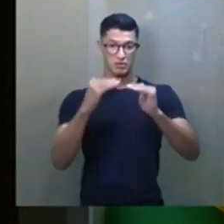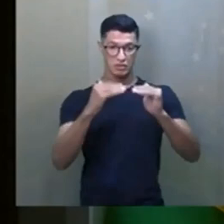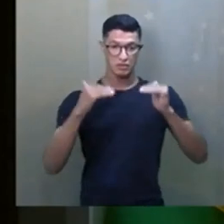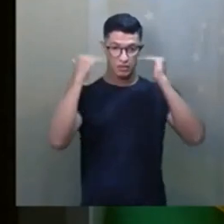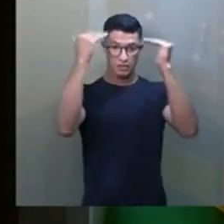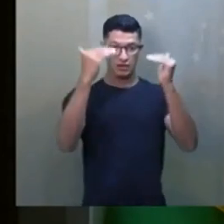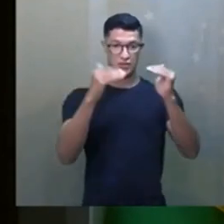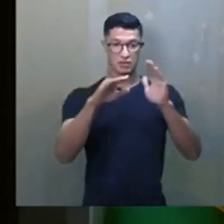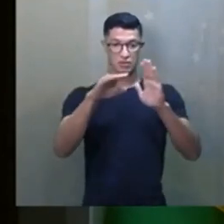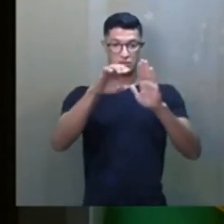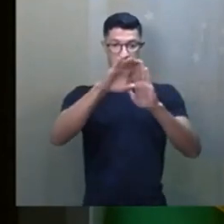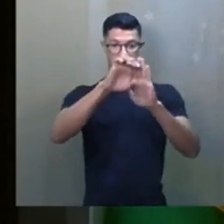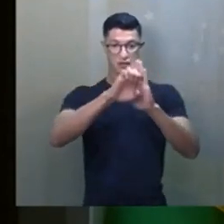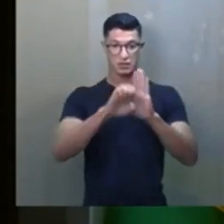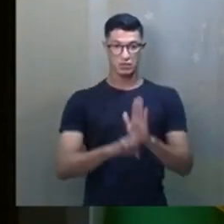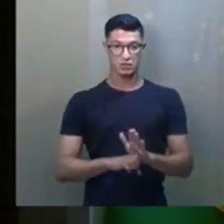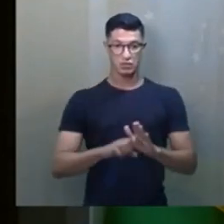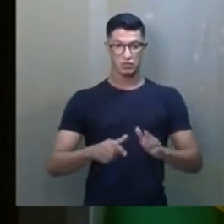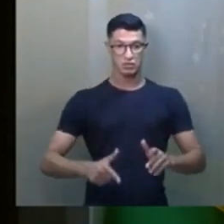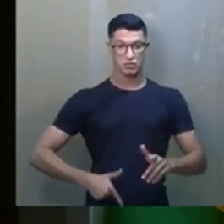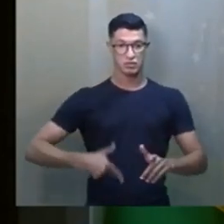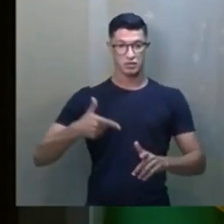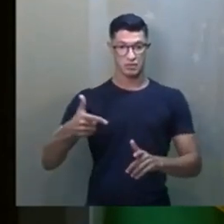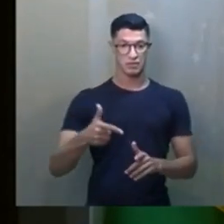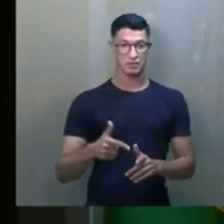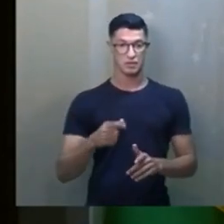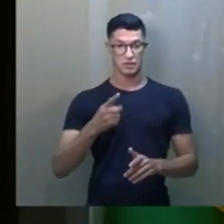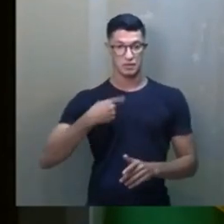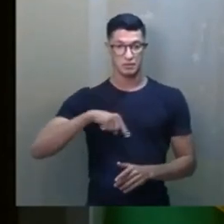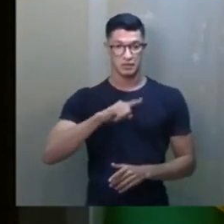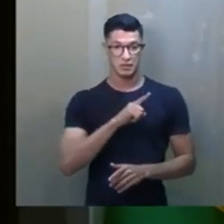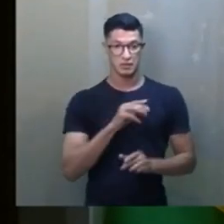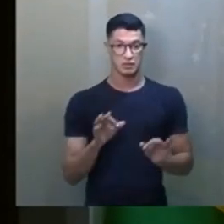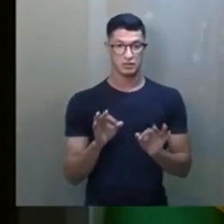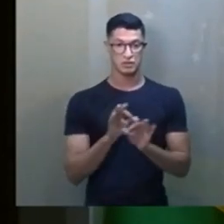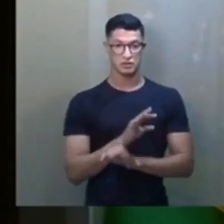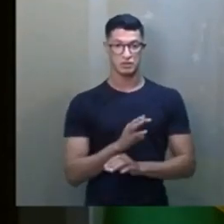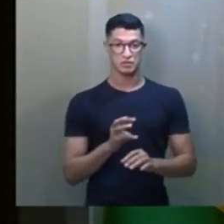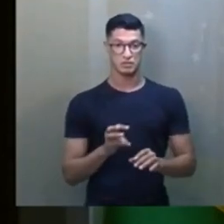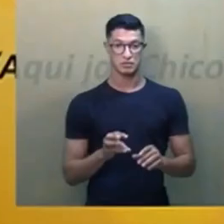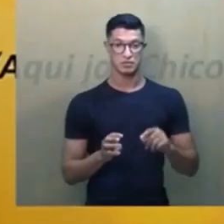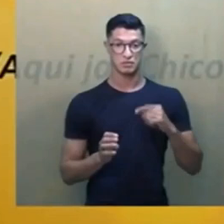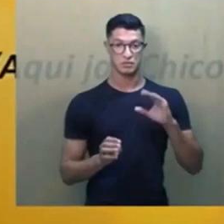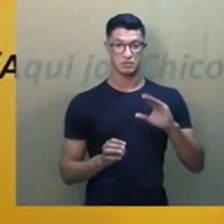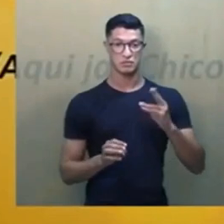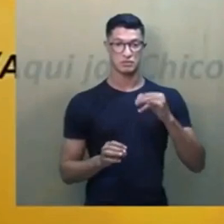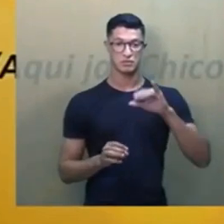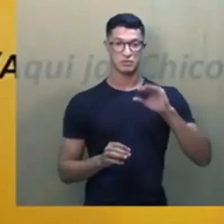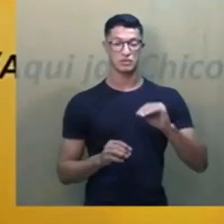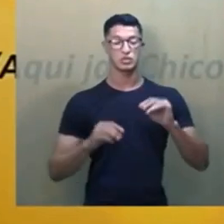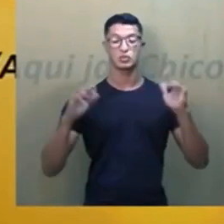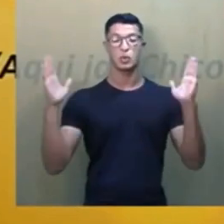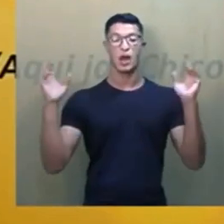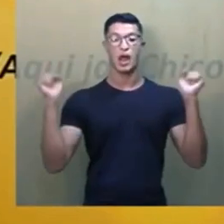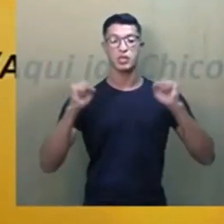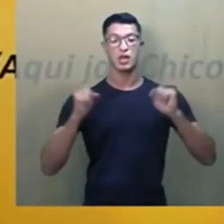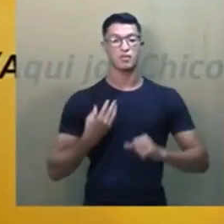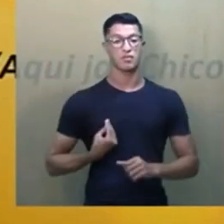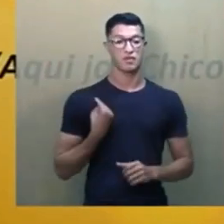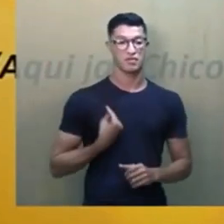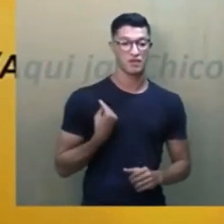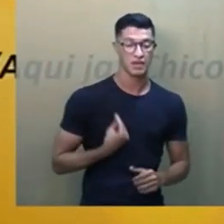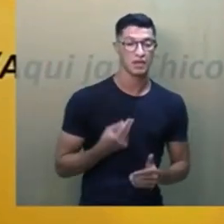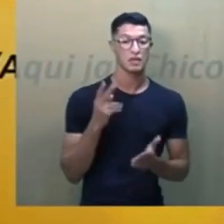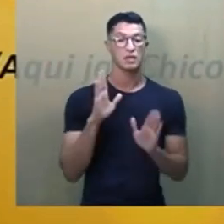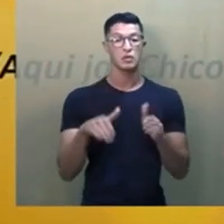que foi o Estatuto do Desarmamento, não é? E para a gente ir encerrando, Chico adorava viver. Ele vai dizer que